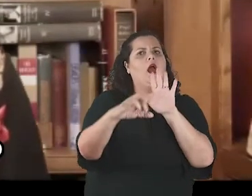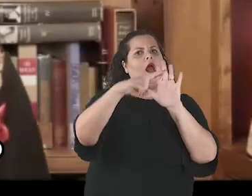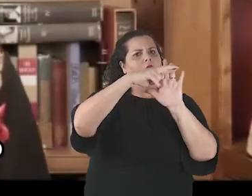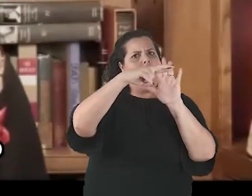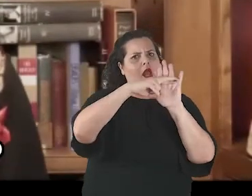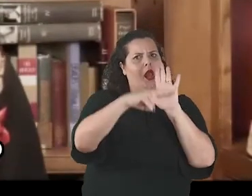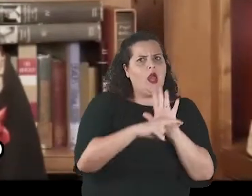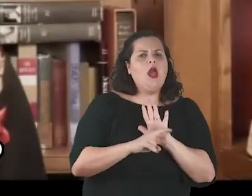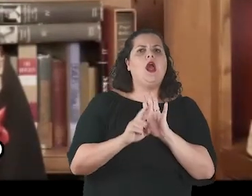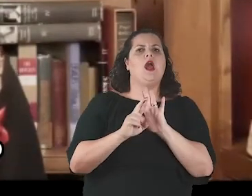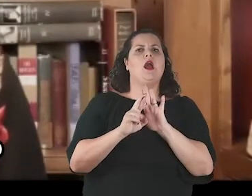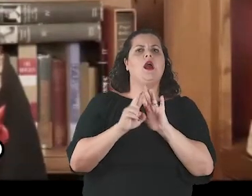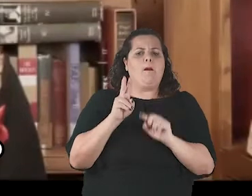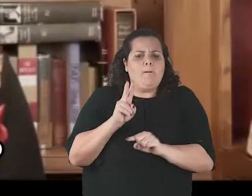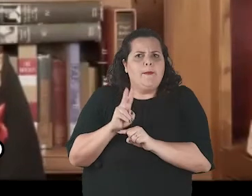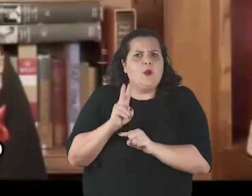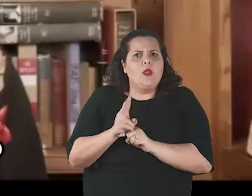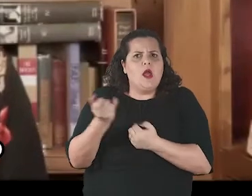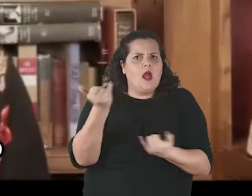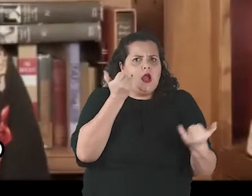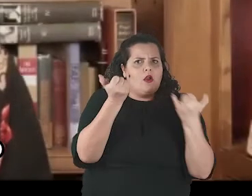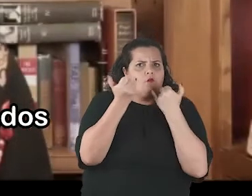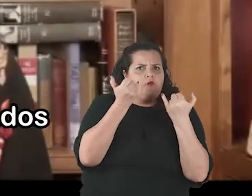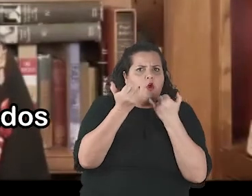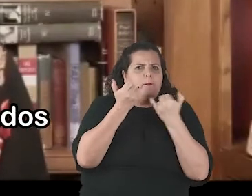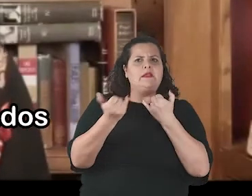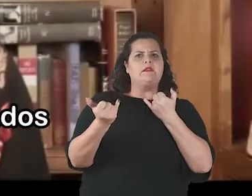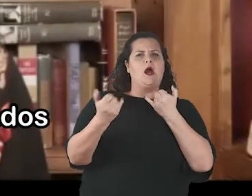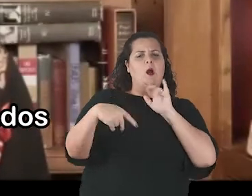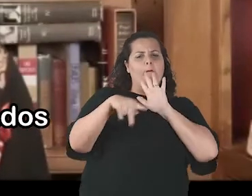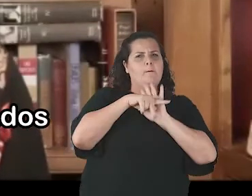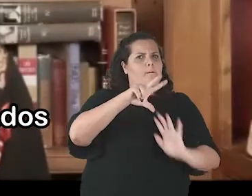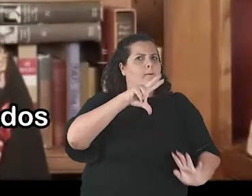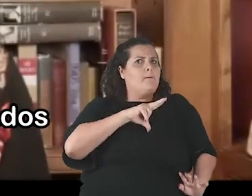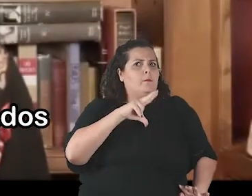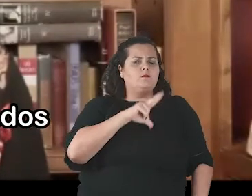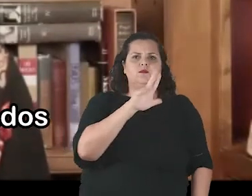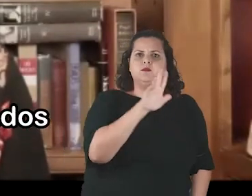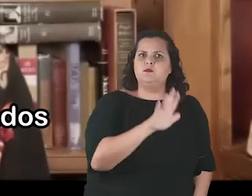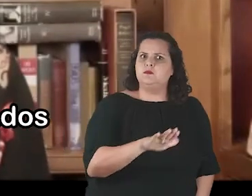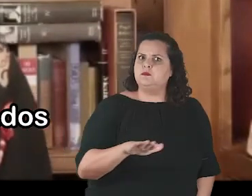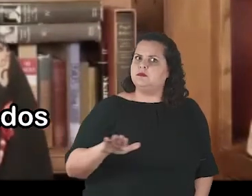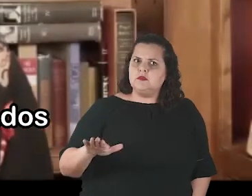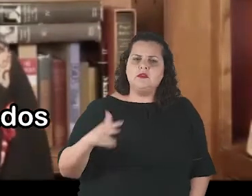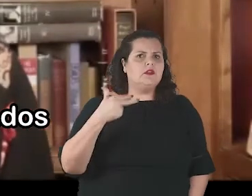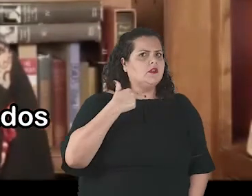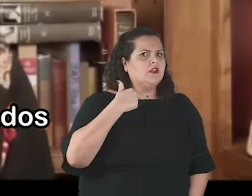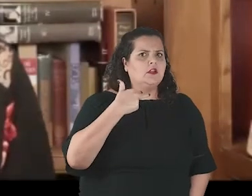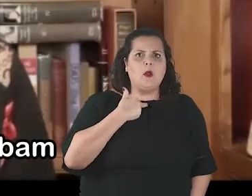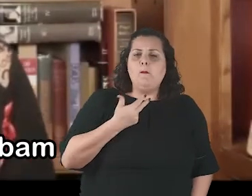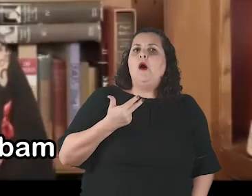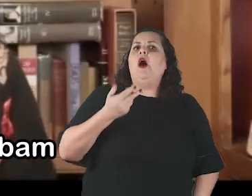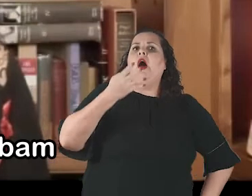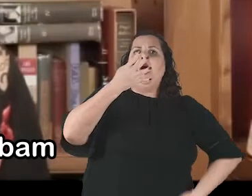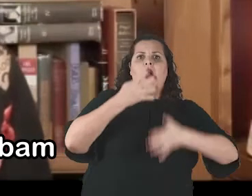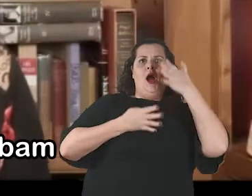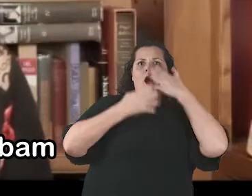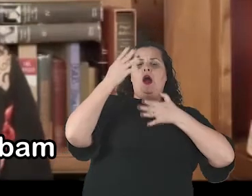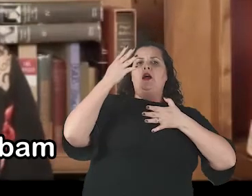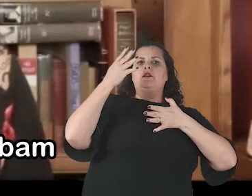introdução ou atualização da regulação de proteção de dados e padrões de design que